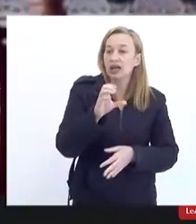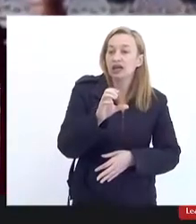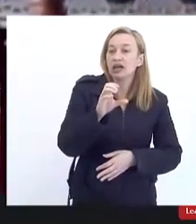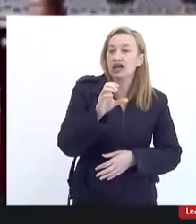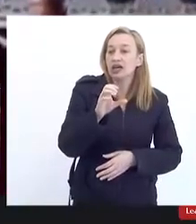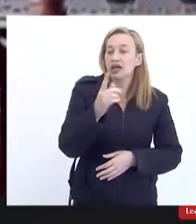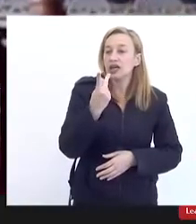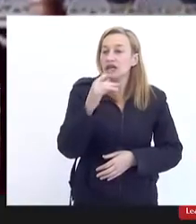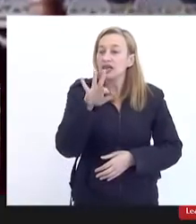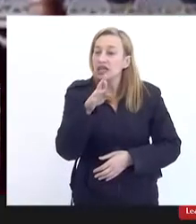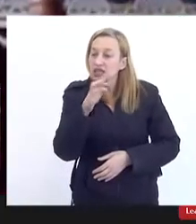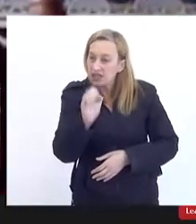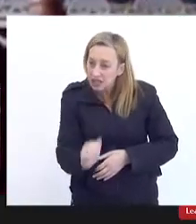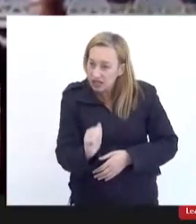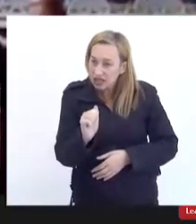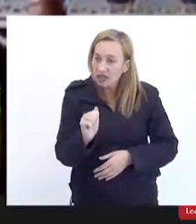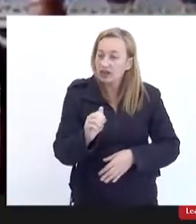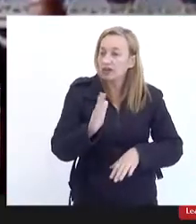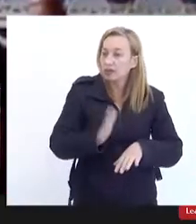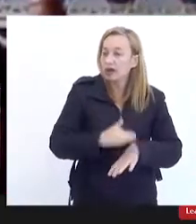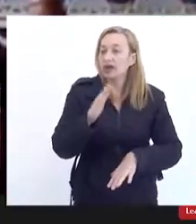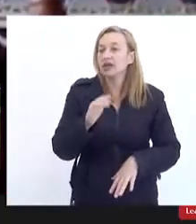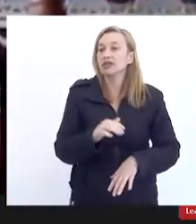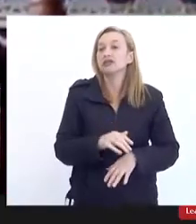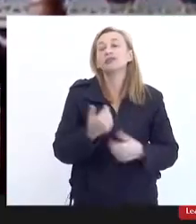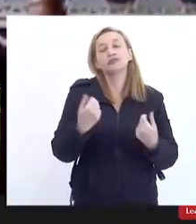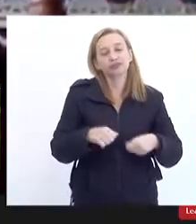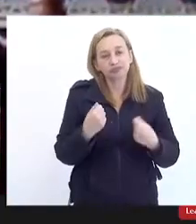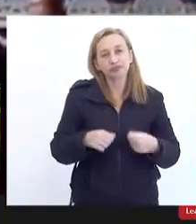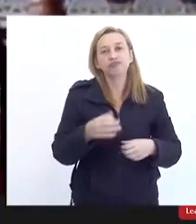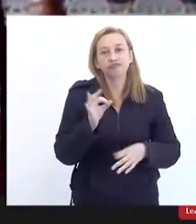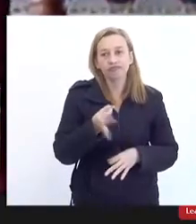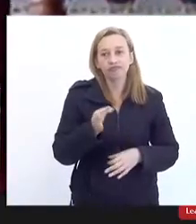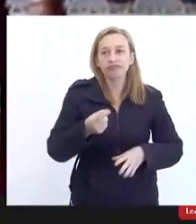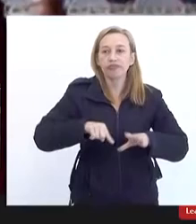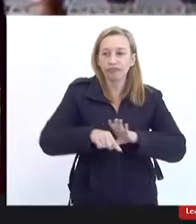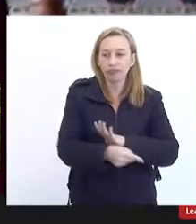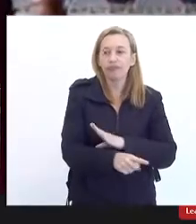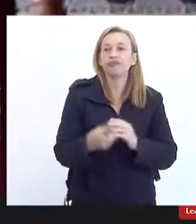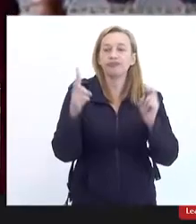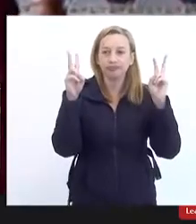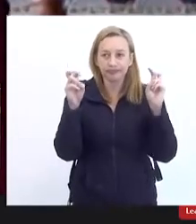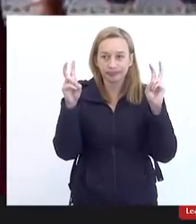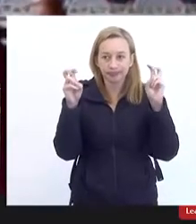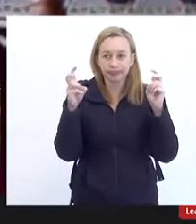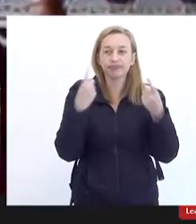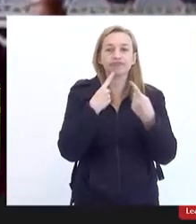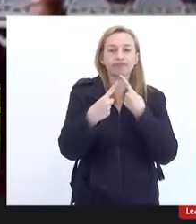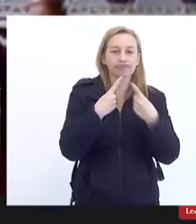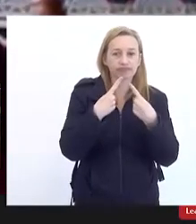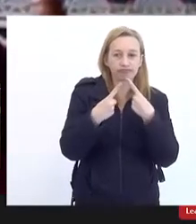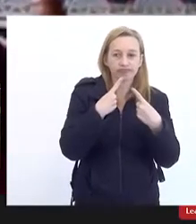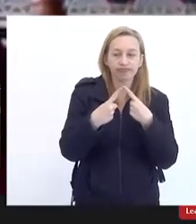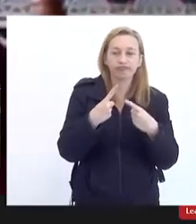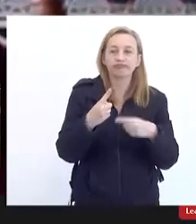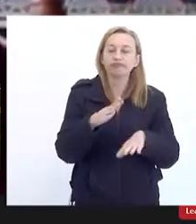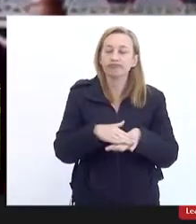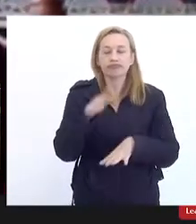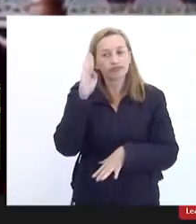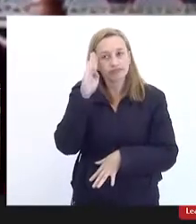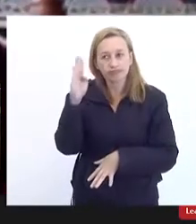aumentar só tende a aumentar então a gente precisa realmente se aprofundar nessa discussão mas